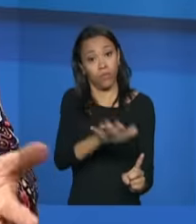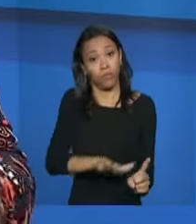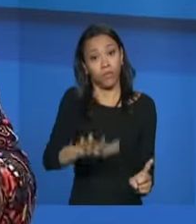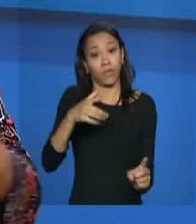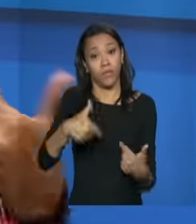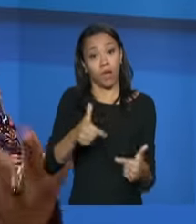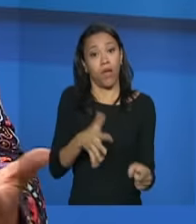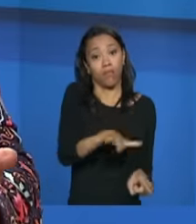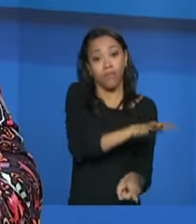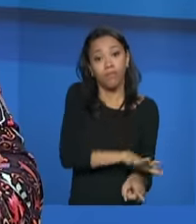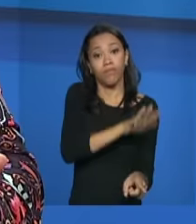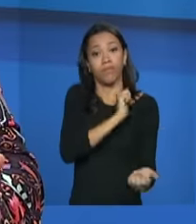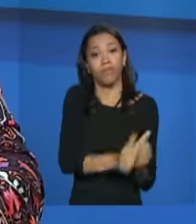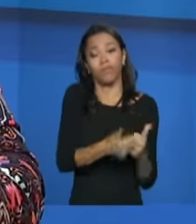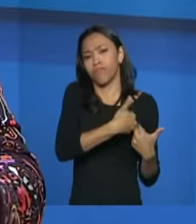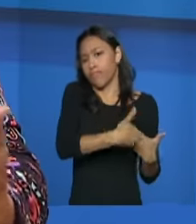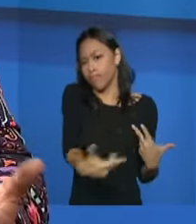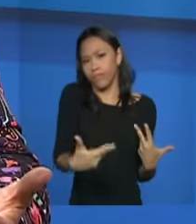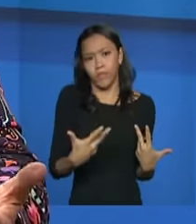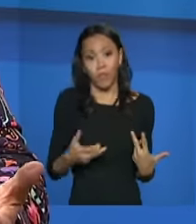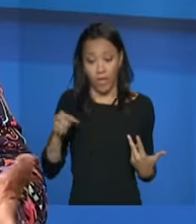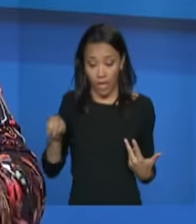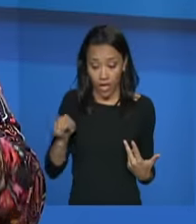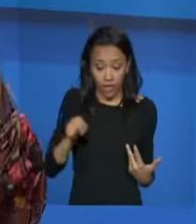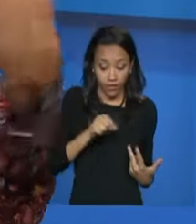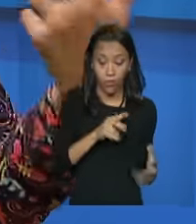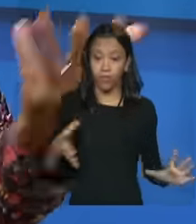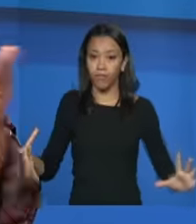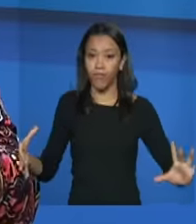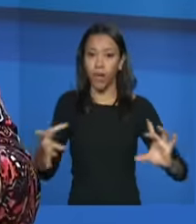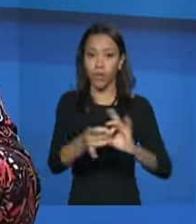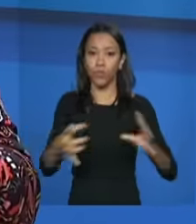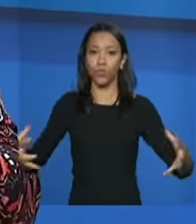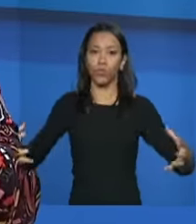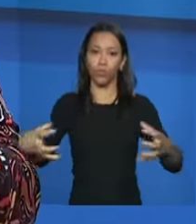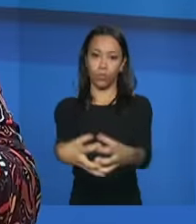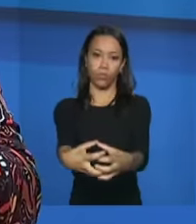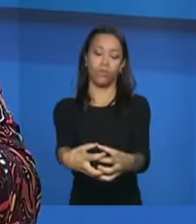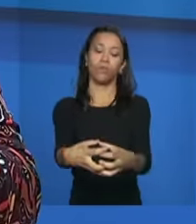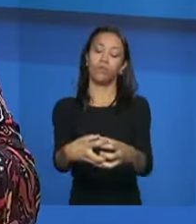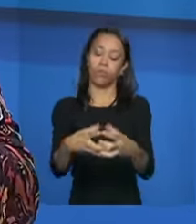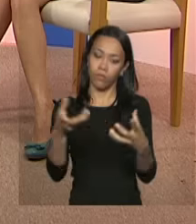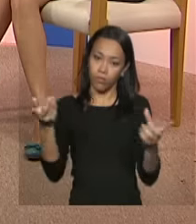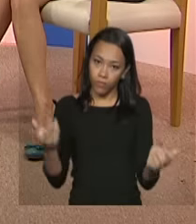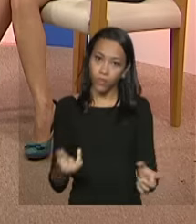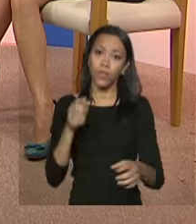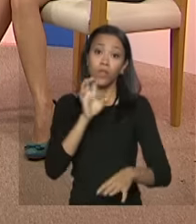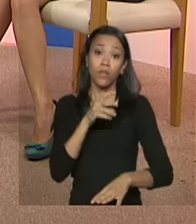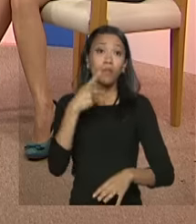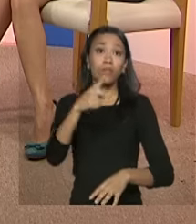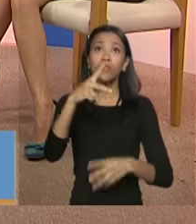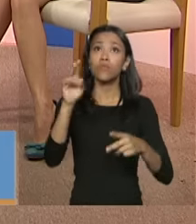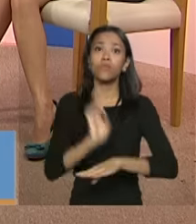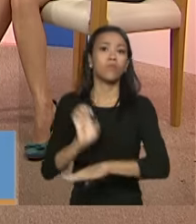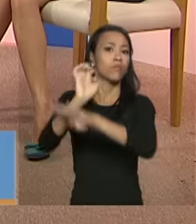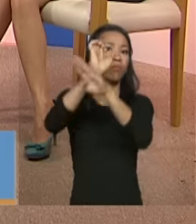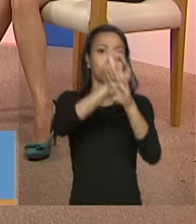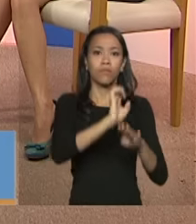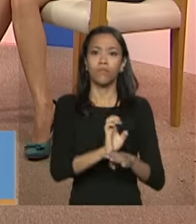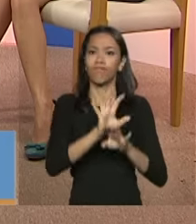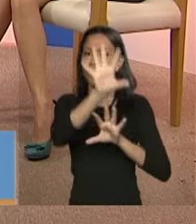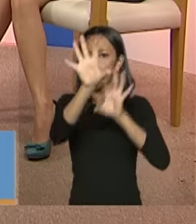esporte então todos esses nossos serviços eles tem que ser organizados as equipes tem que conversar no território para que todos conheçam